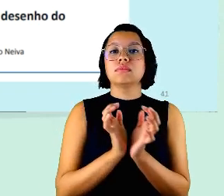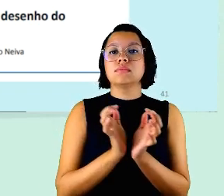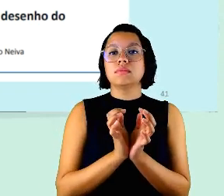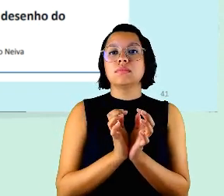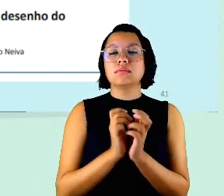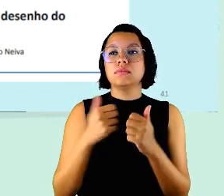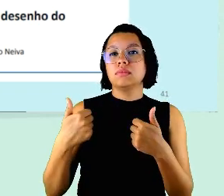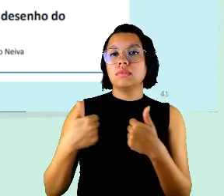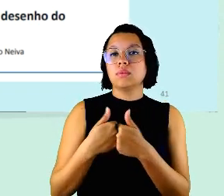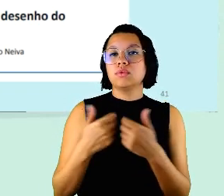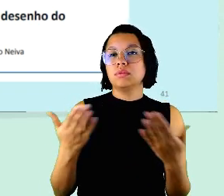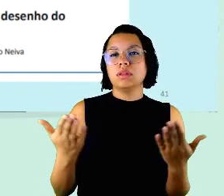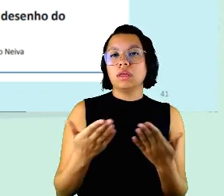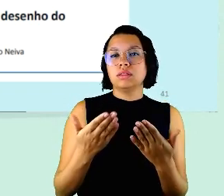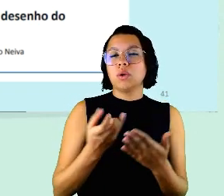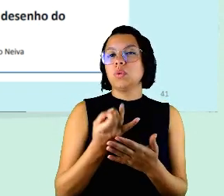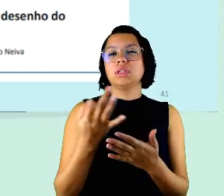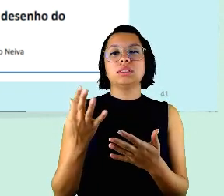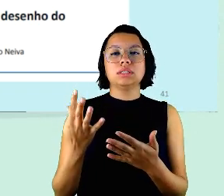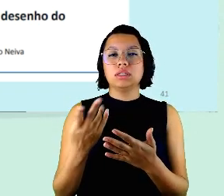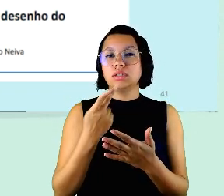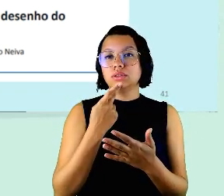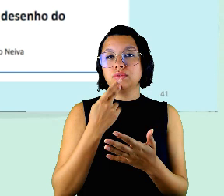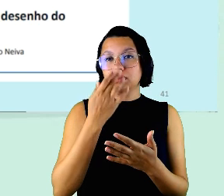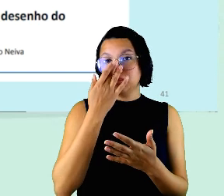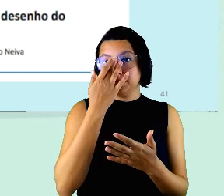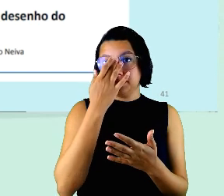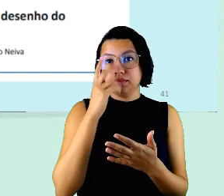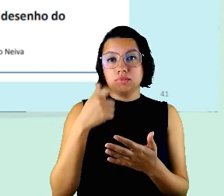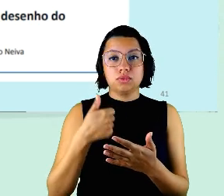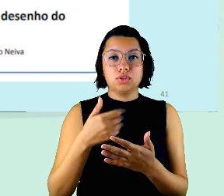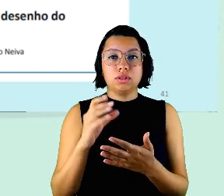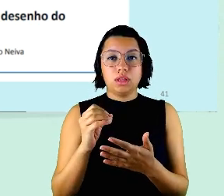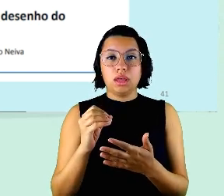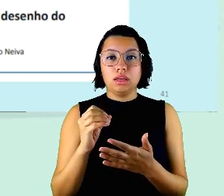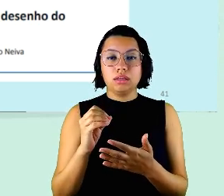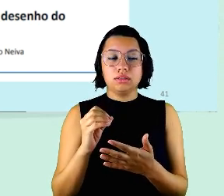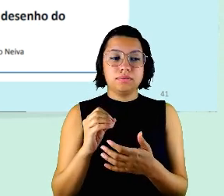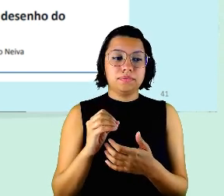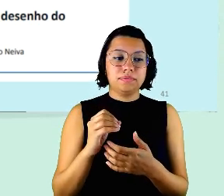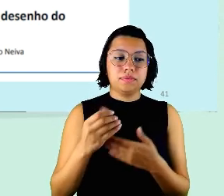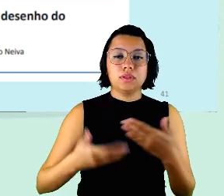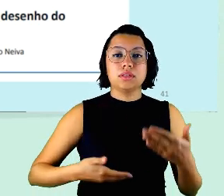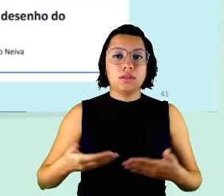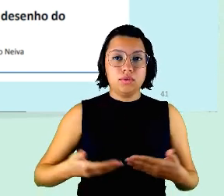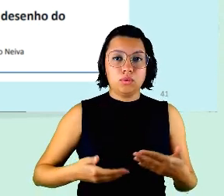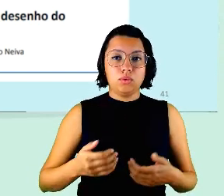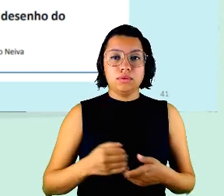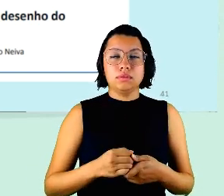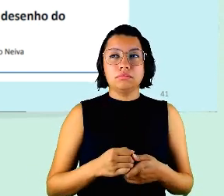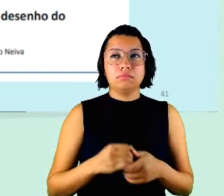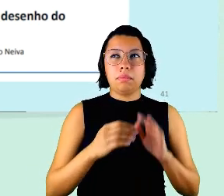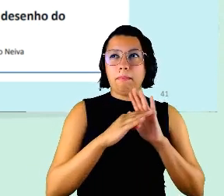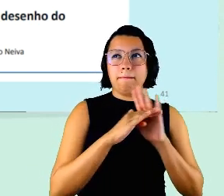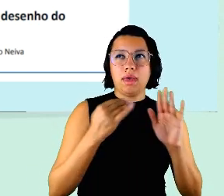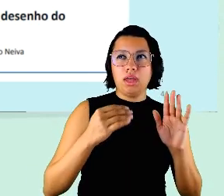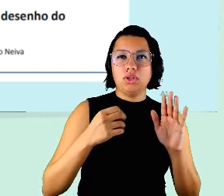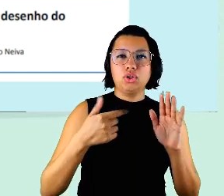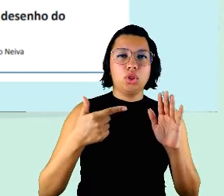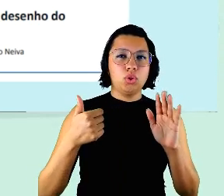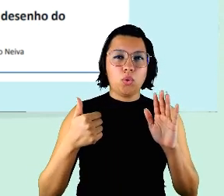aproxima dessa média que a senhora colocou de 10 servidores em média 12